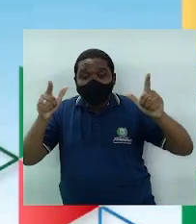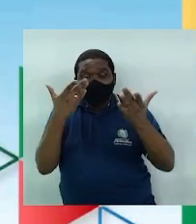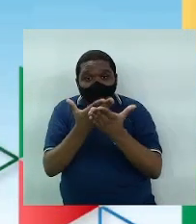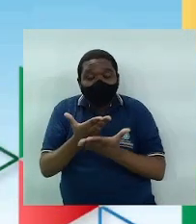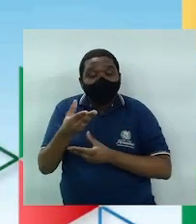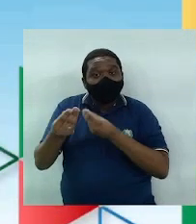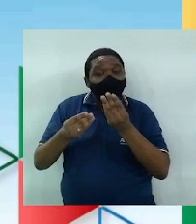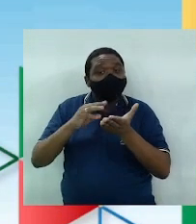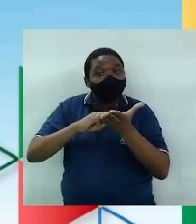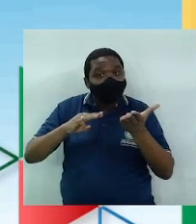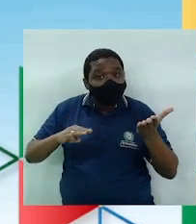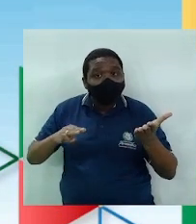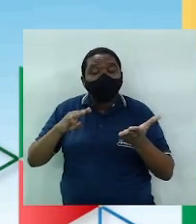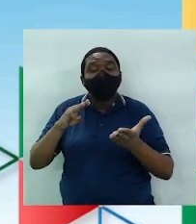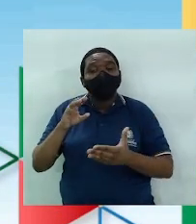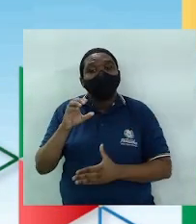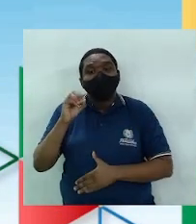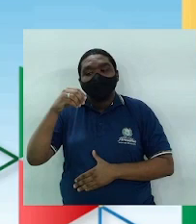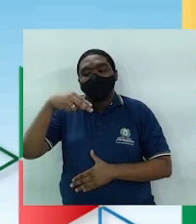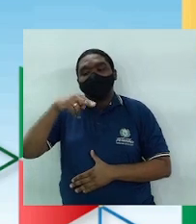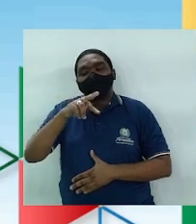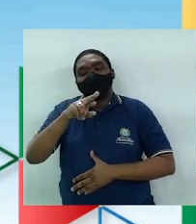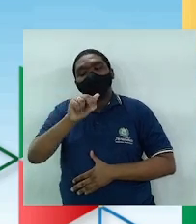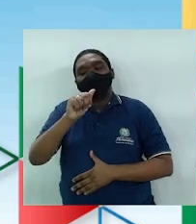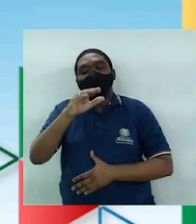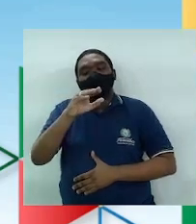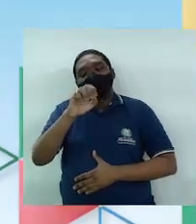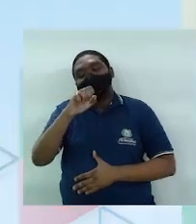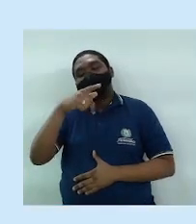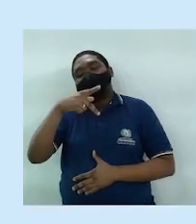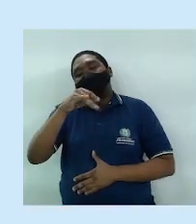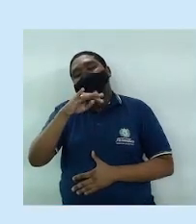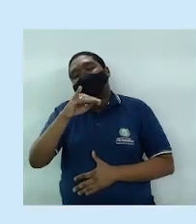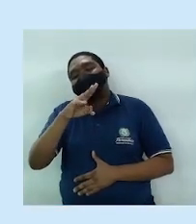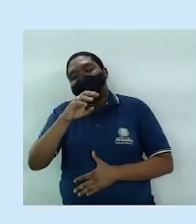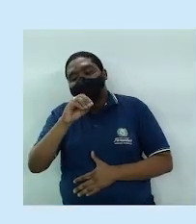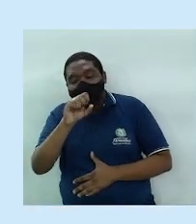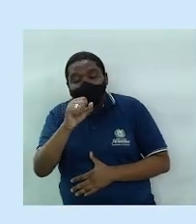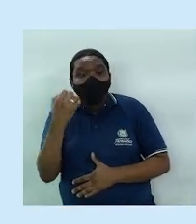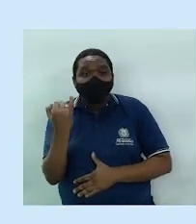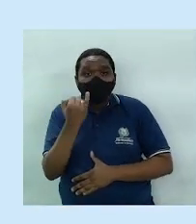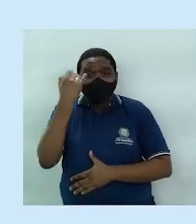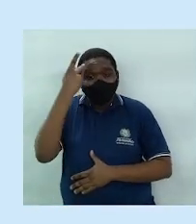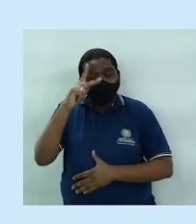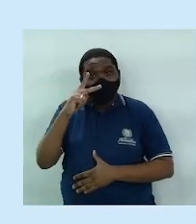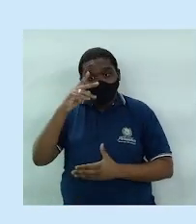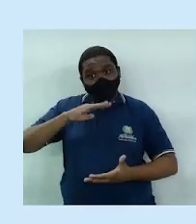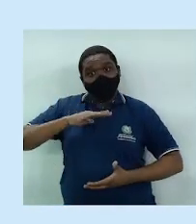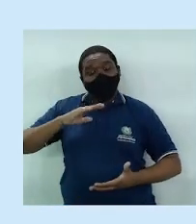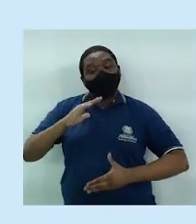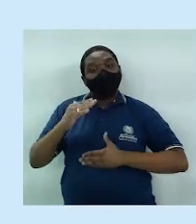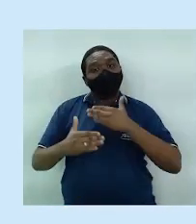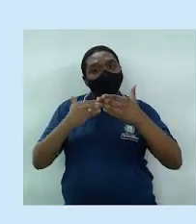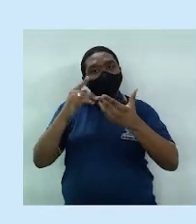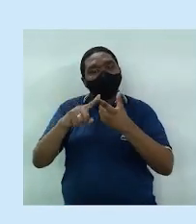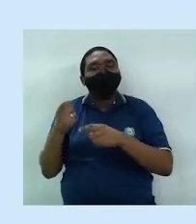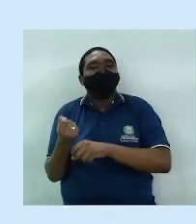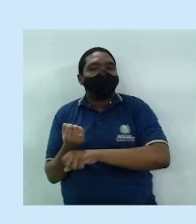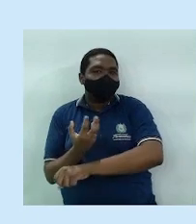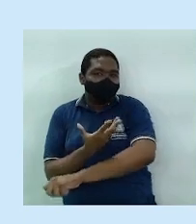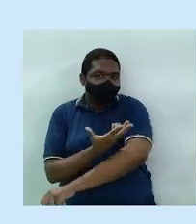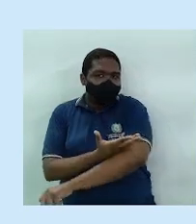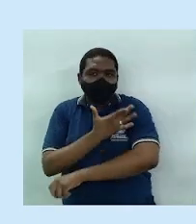os métodos contraceptivos, assunto importante para o desenvolvimento físico e emocional